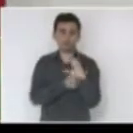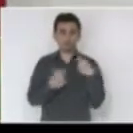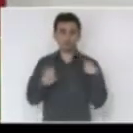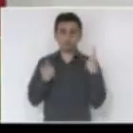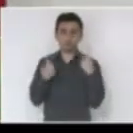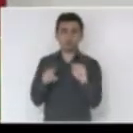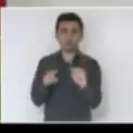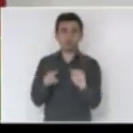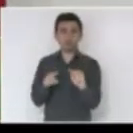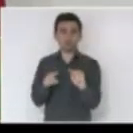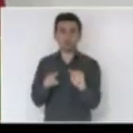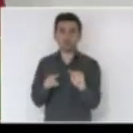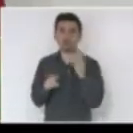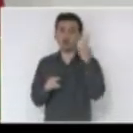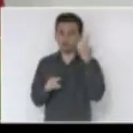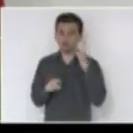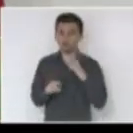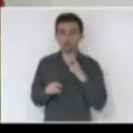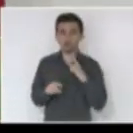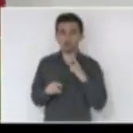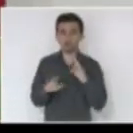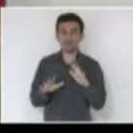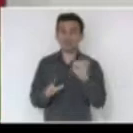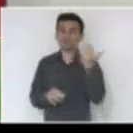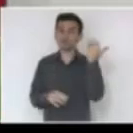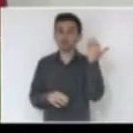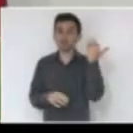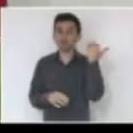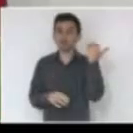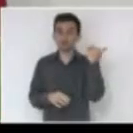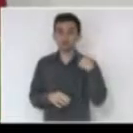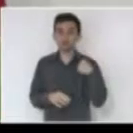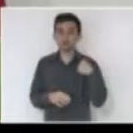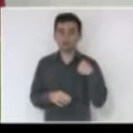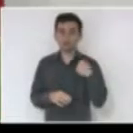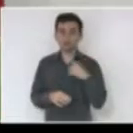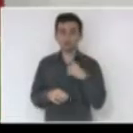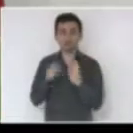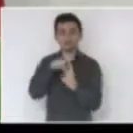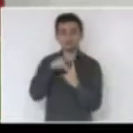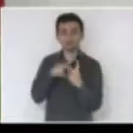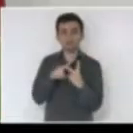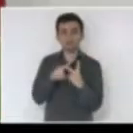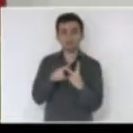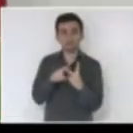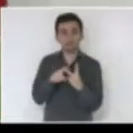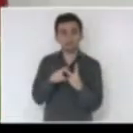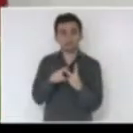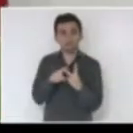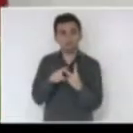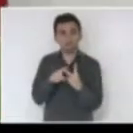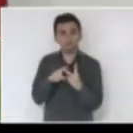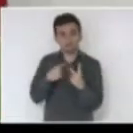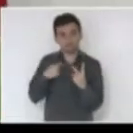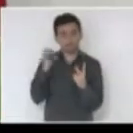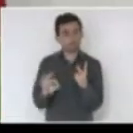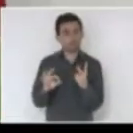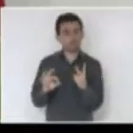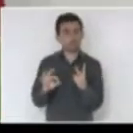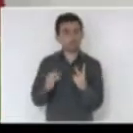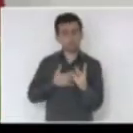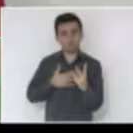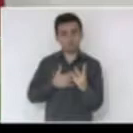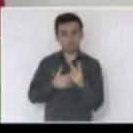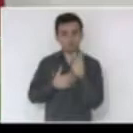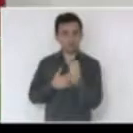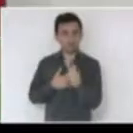porque eu não acho que tem que ter responsabilidade. Porque, na época, lá eu estava dois argumentos. Então, cada vez mais convencido dos